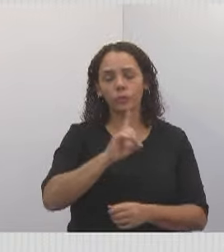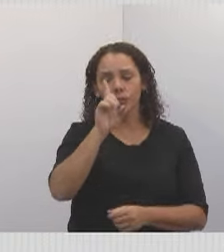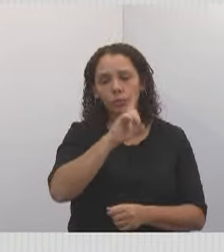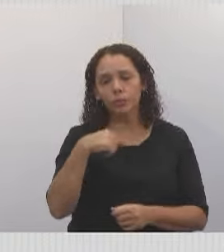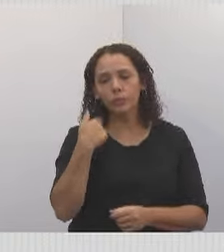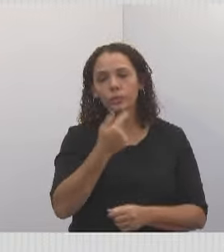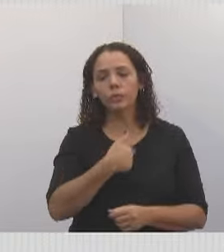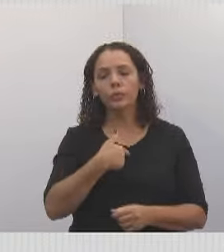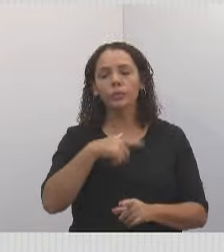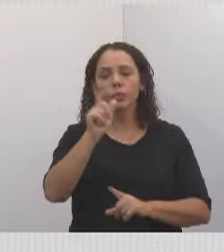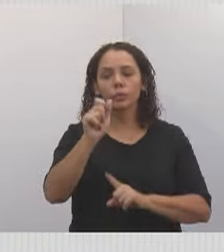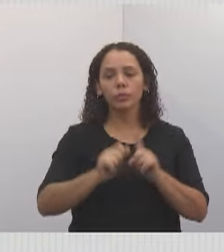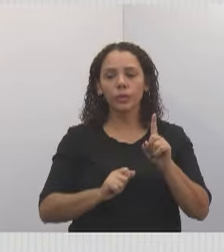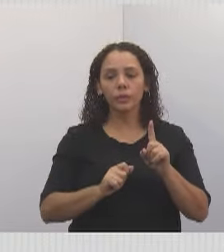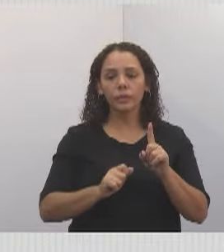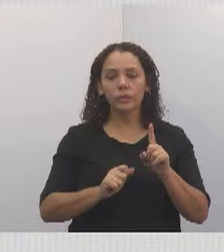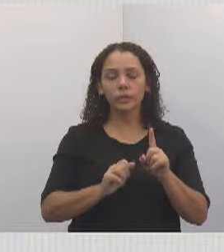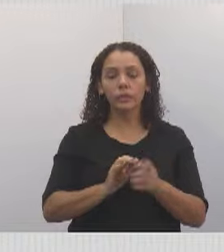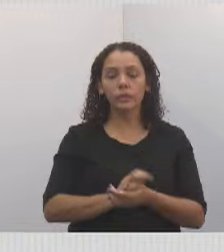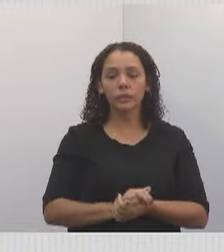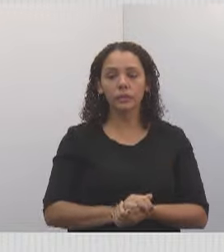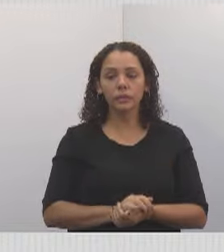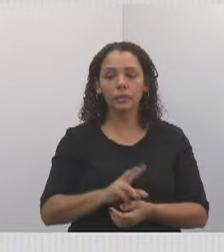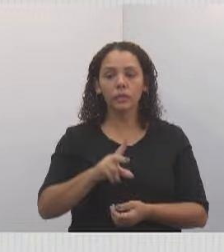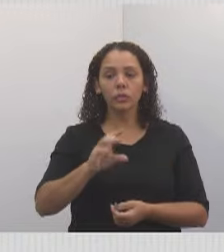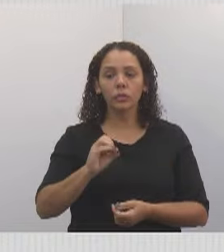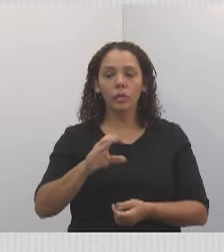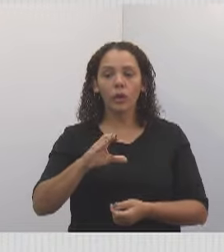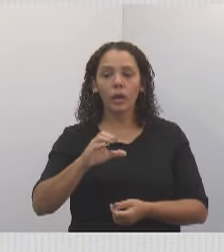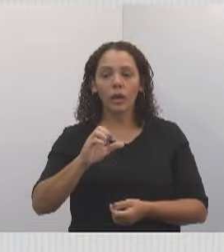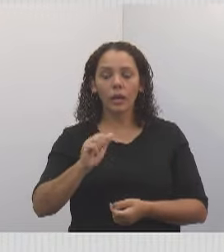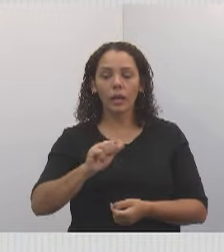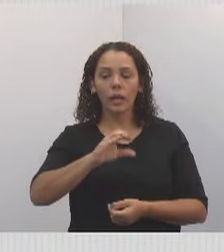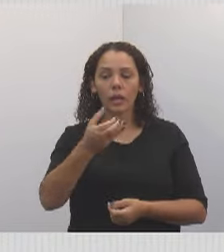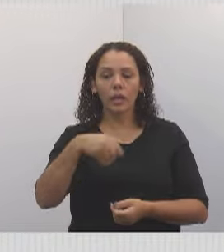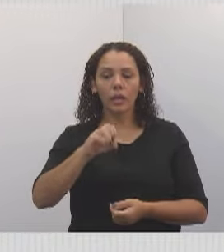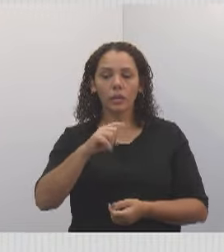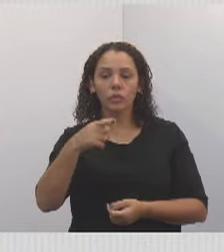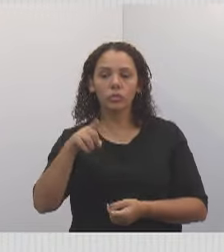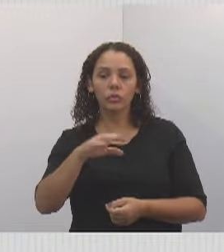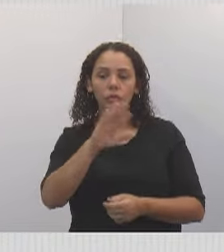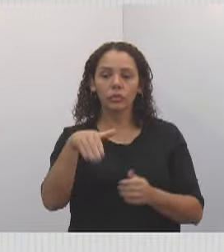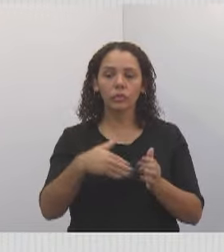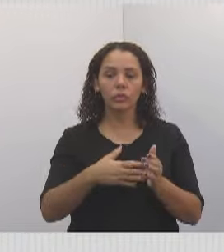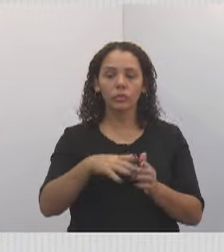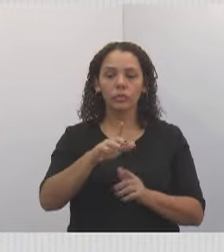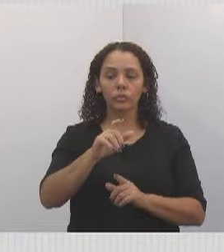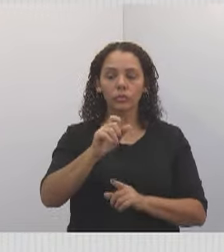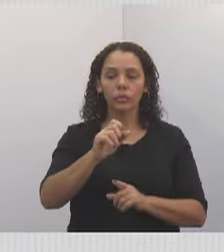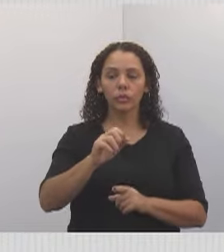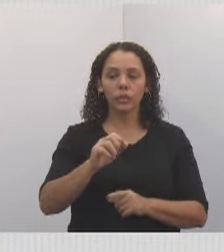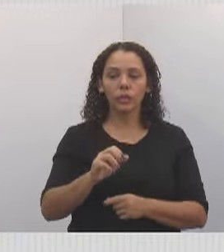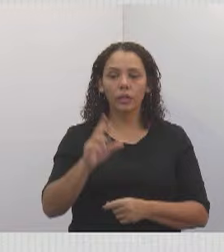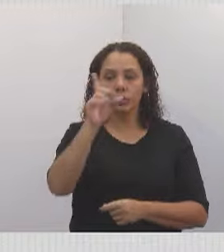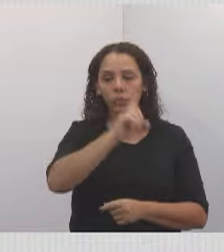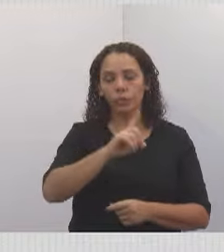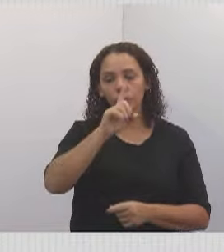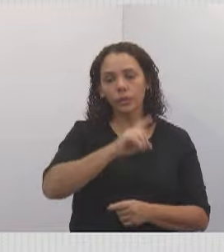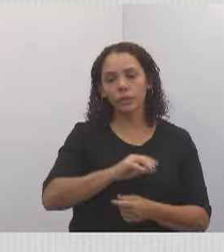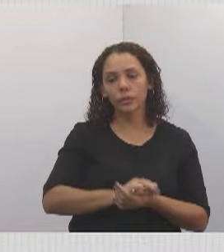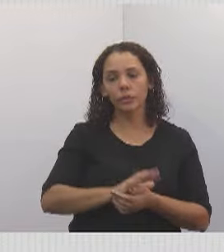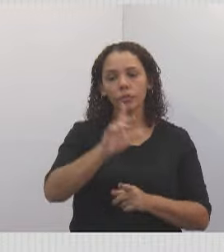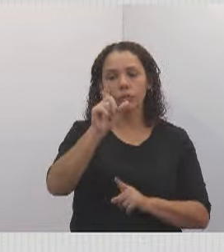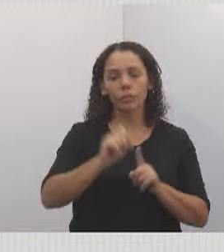estamos no mês das vocações, e este último domingo foi o mês do catequista.